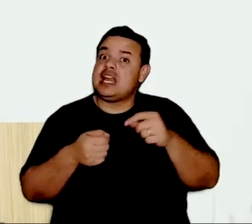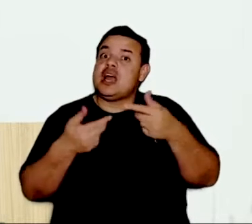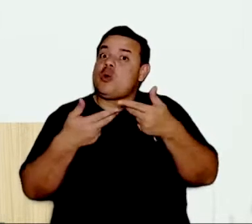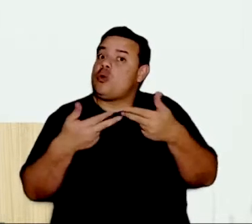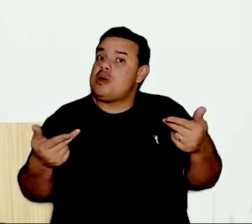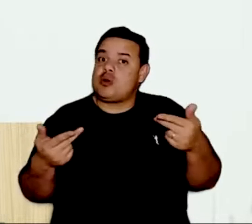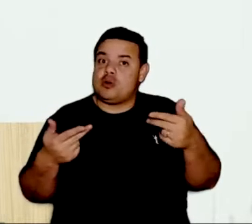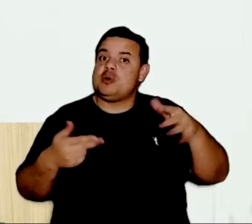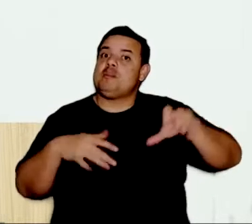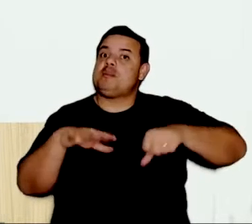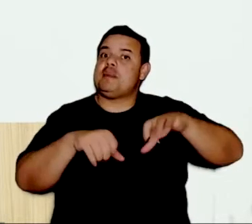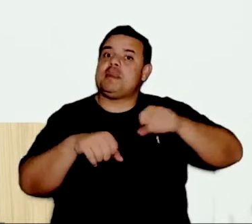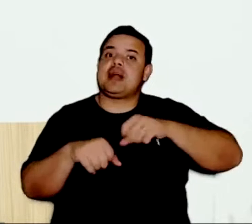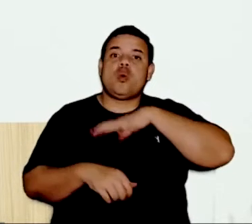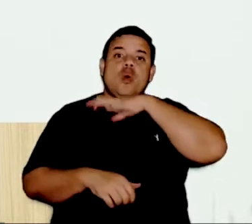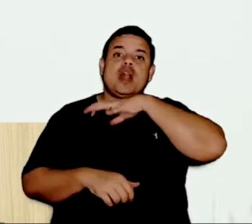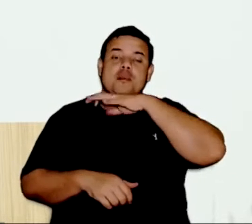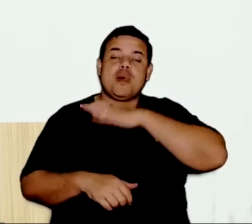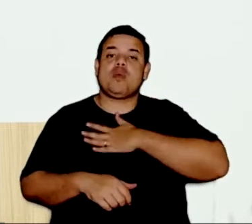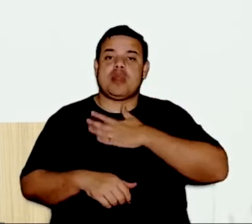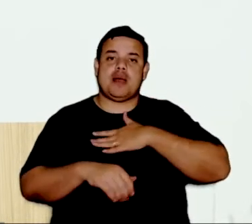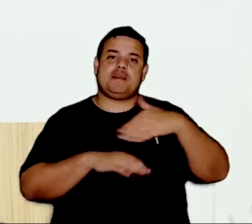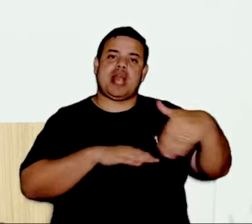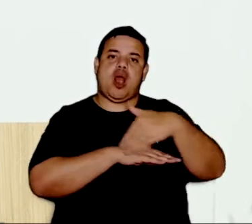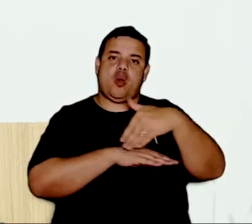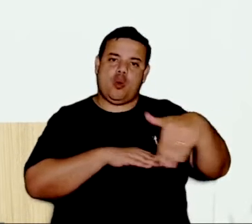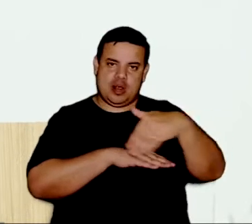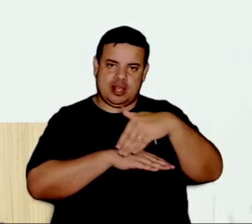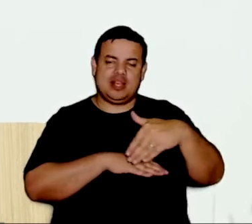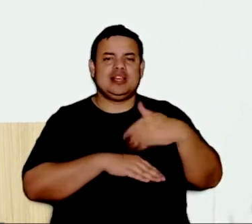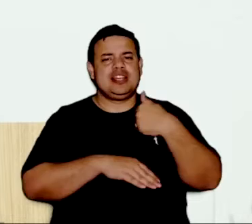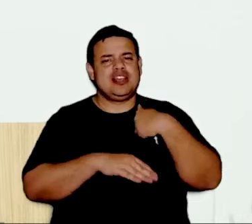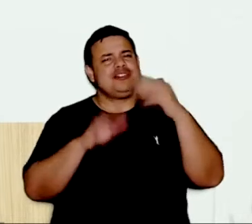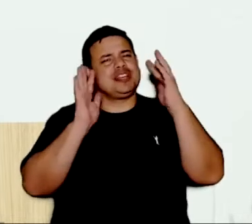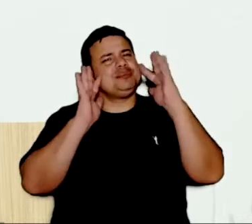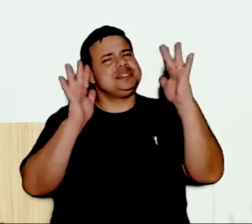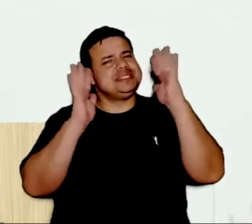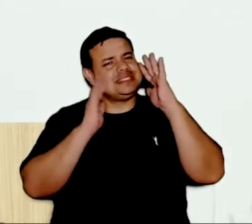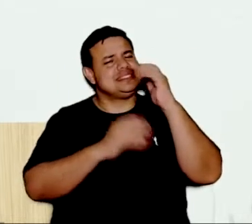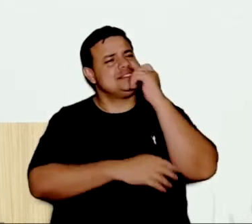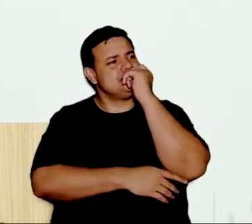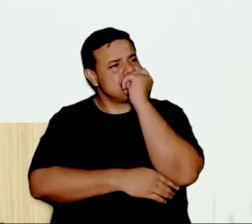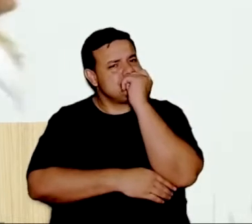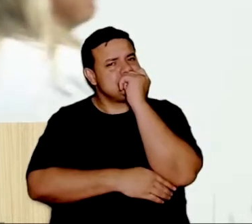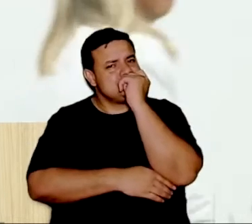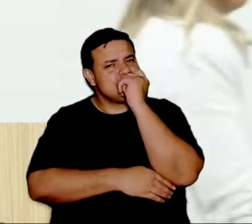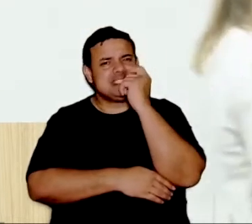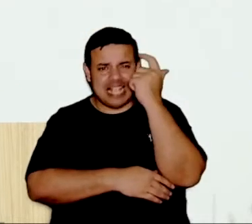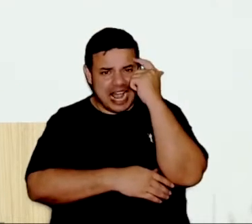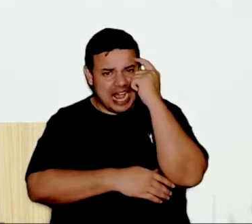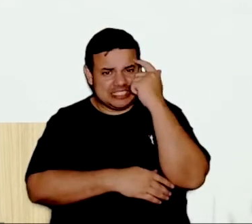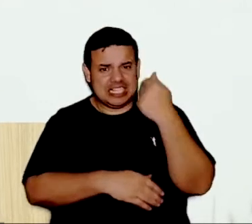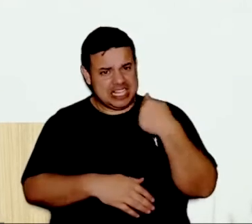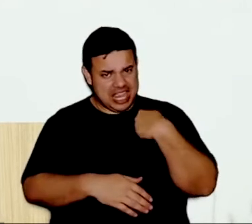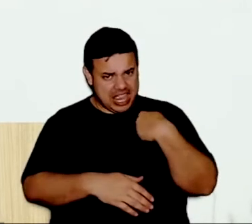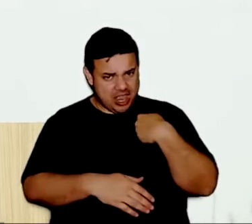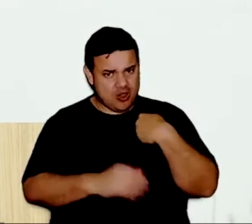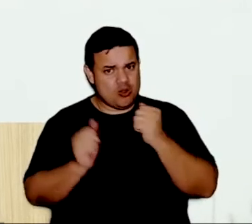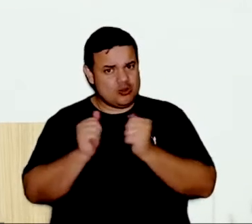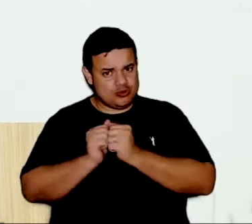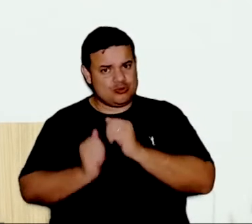E aí eu fiquei pensando, até fiz um comentário com ela, falei, sério, você acha que eu e o prefeito nós temos essa responsabilidade?